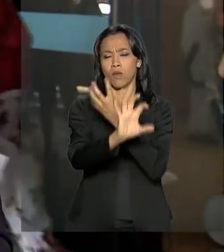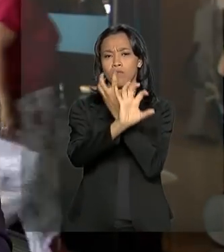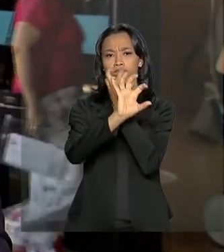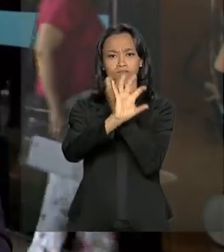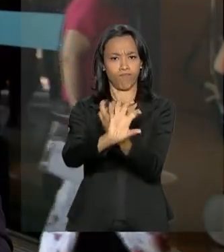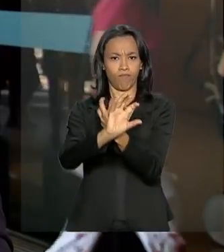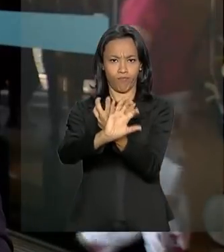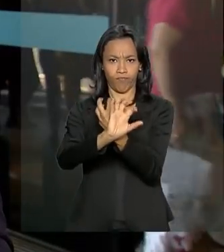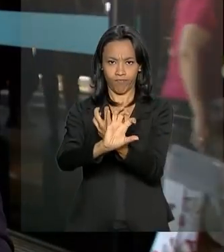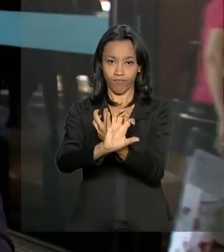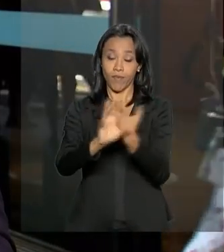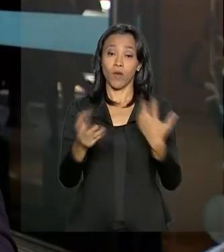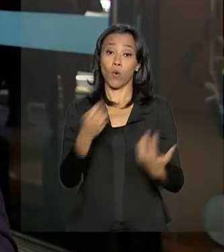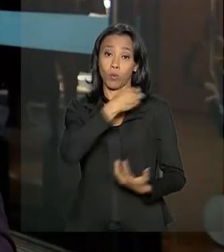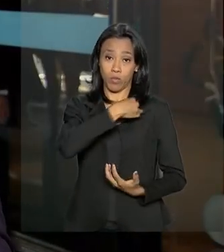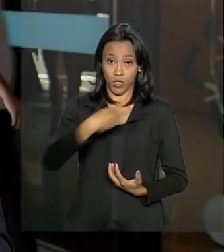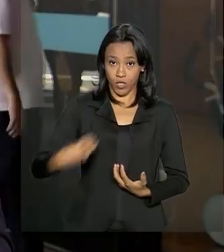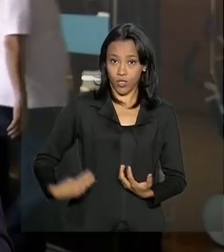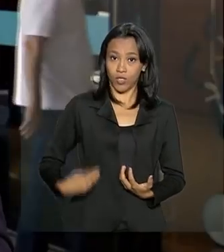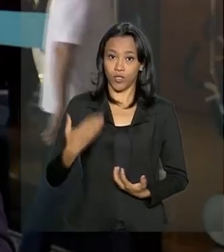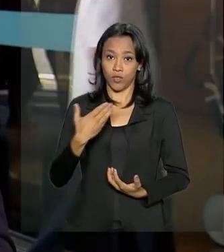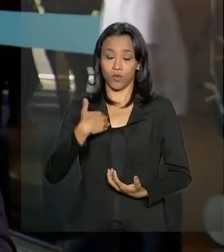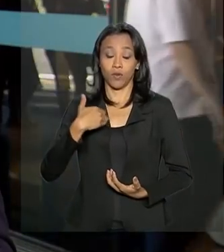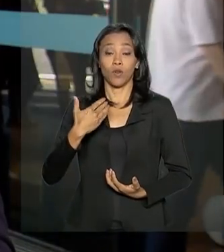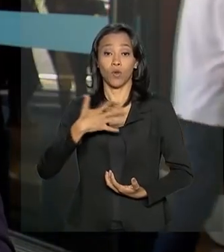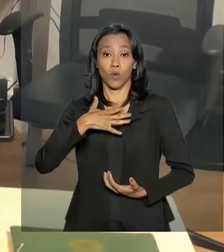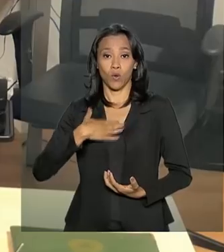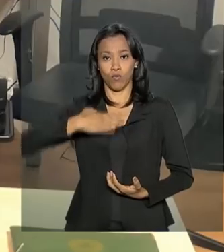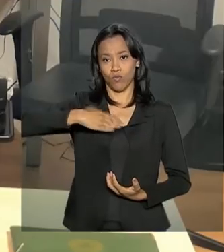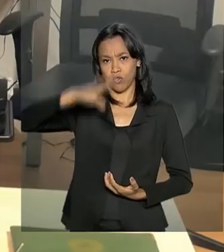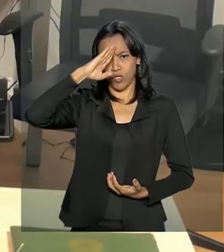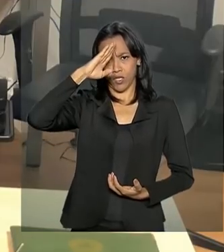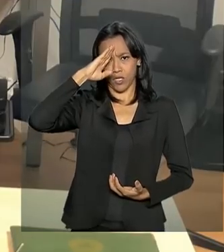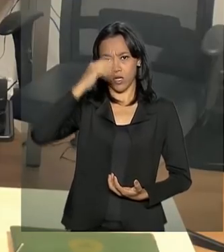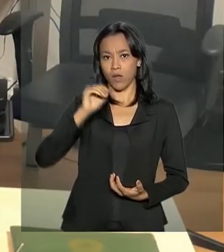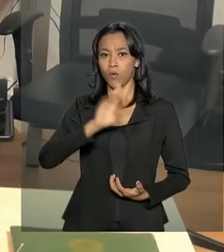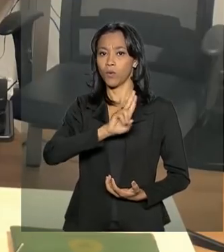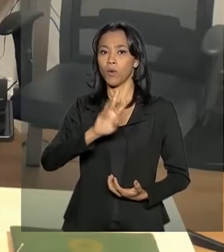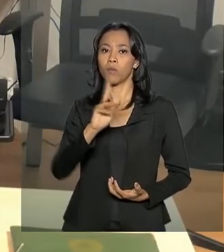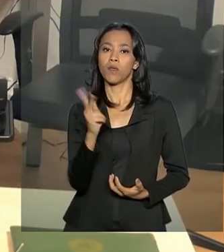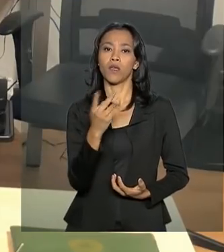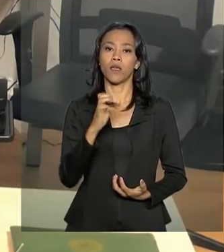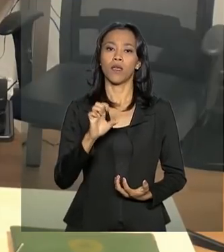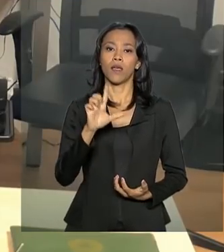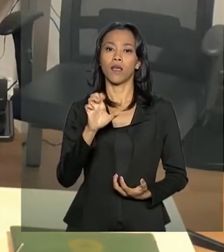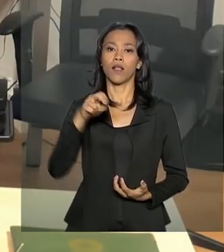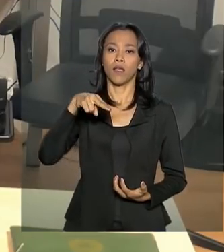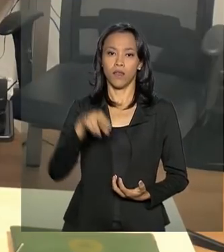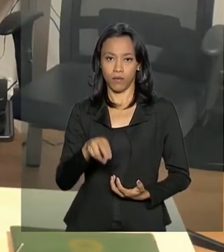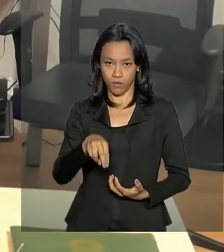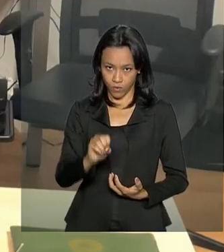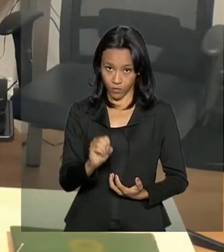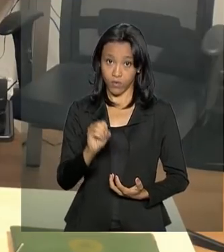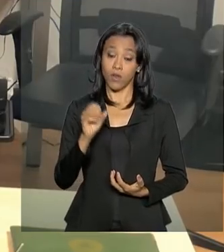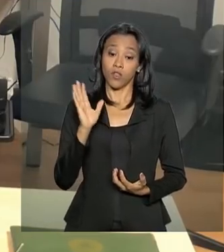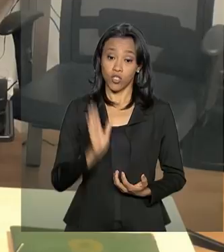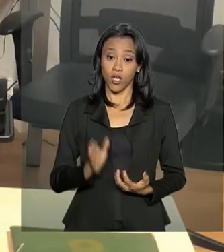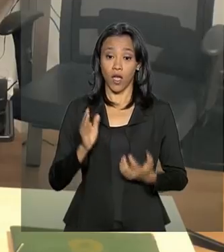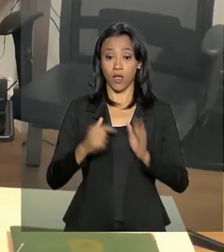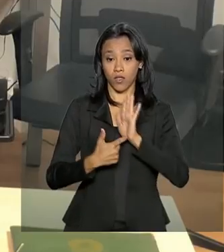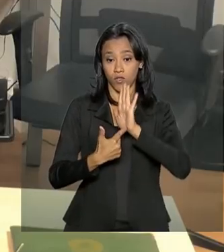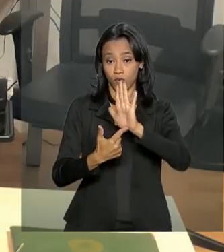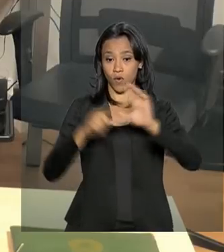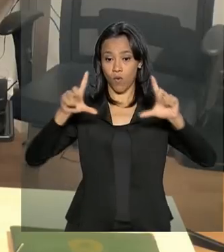gabinete de segurança institucional, general Augusto Heleno A assessoria de imprensa da presidência da república divulgou uma foto